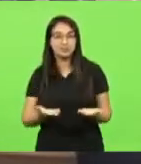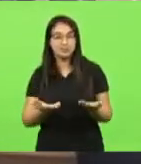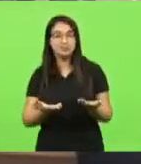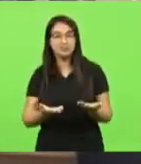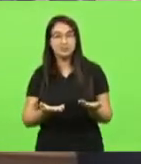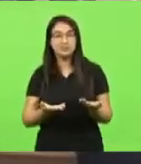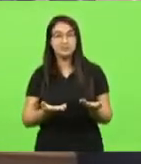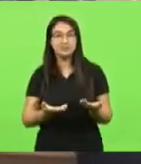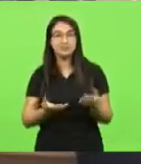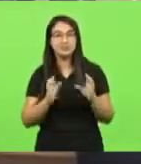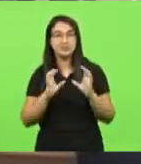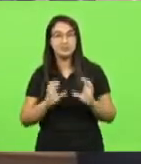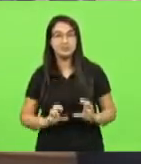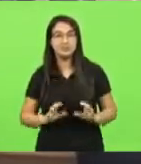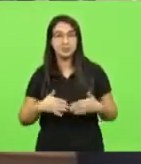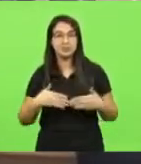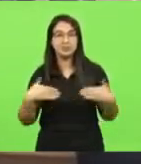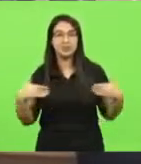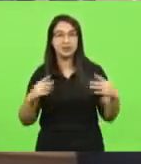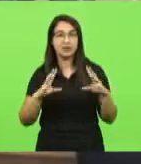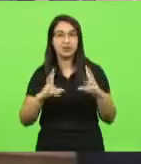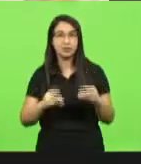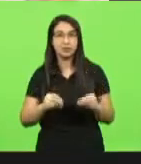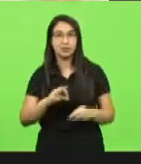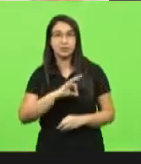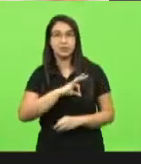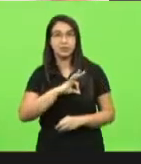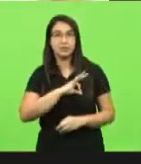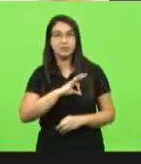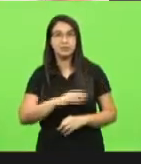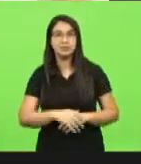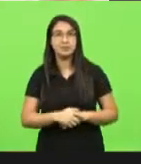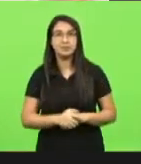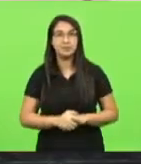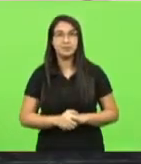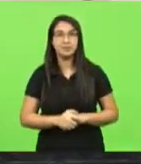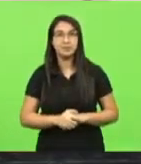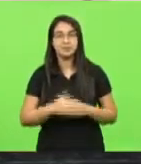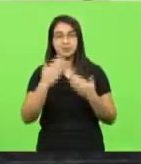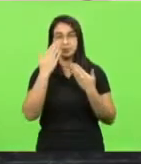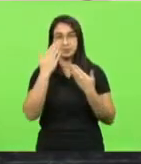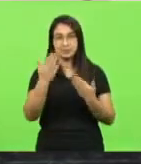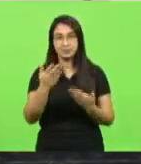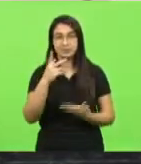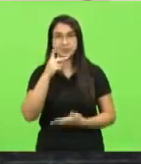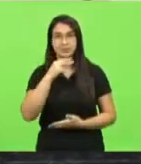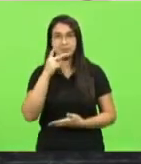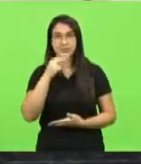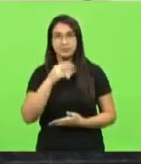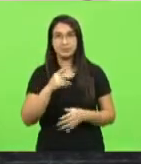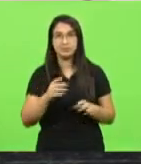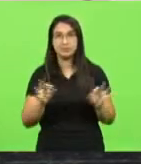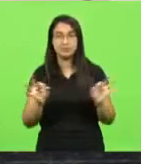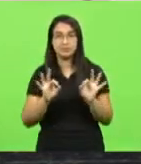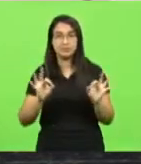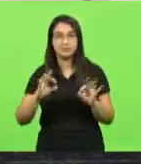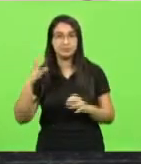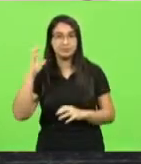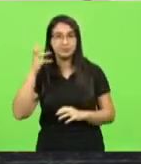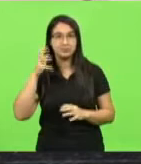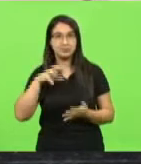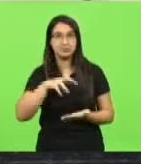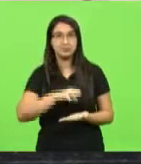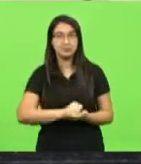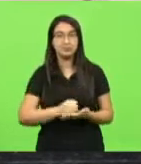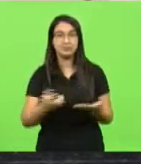nossa homenagem a todos os policiais muito obrigado senhor presidente obrigado deputado Kennedy não havendo novos oradores inscritos